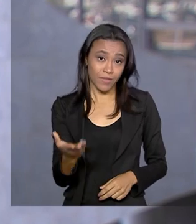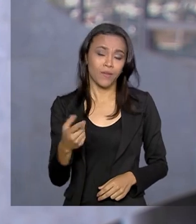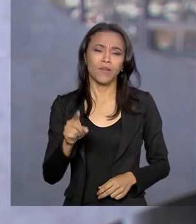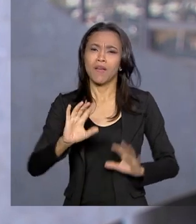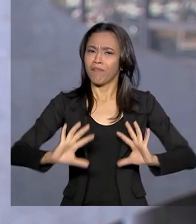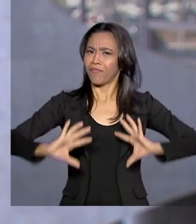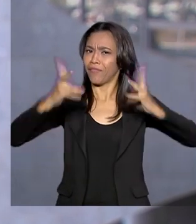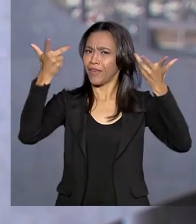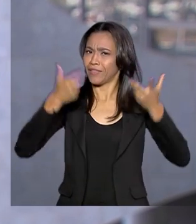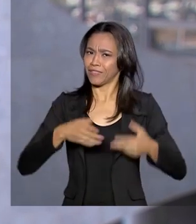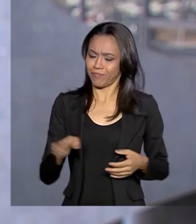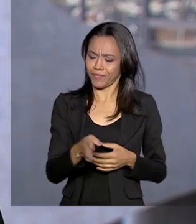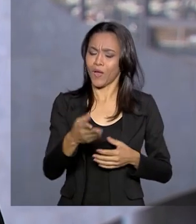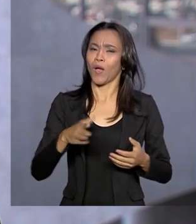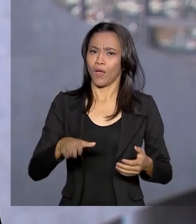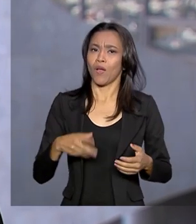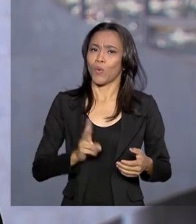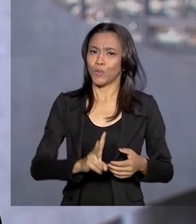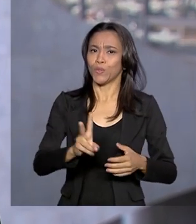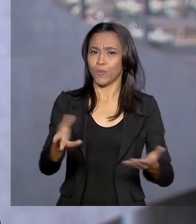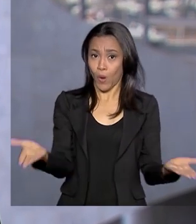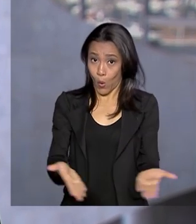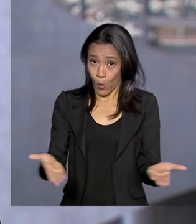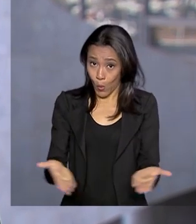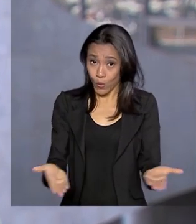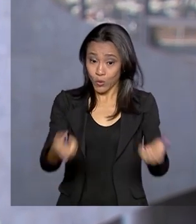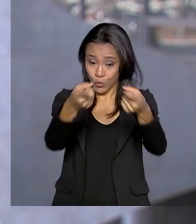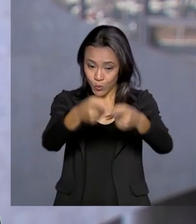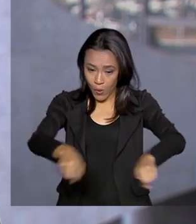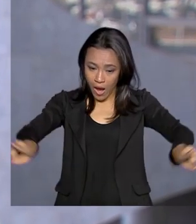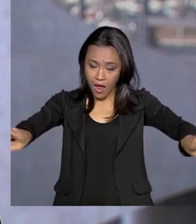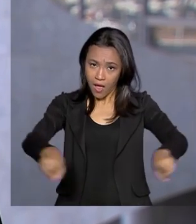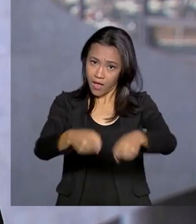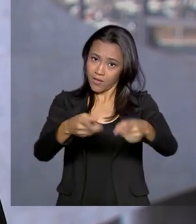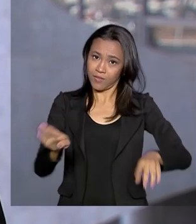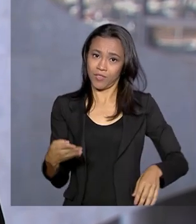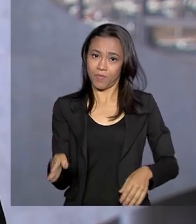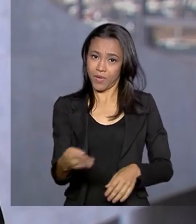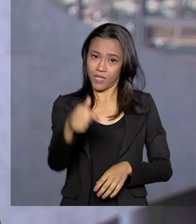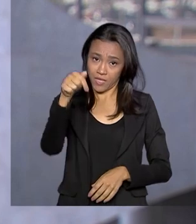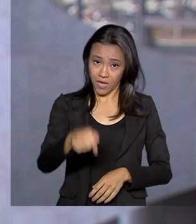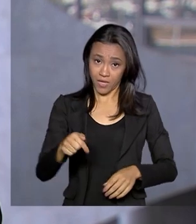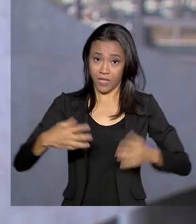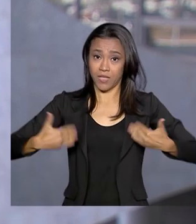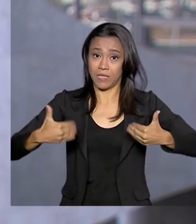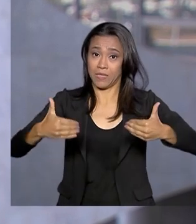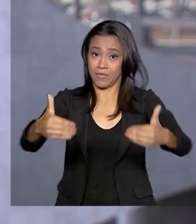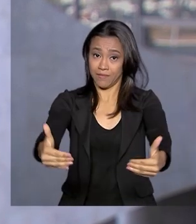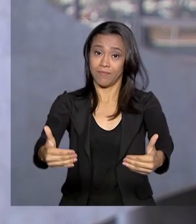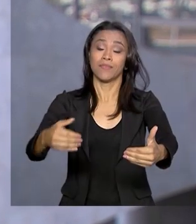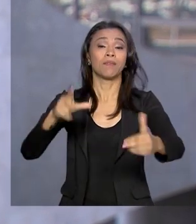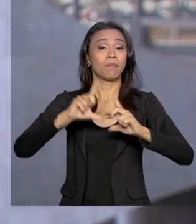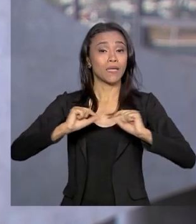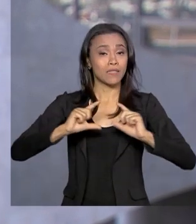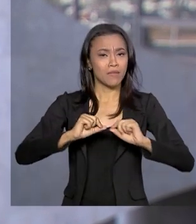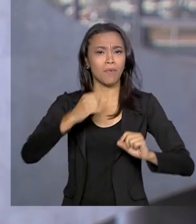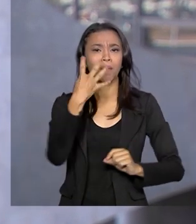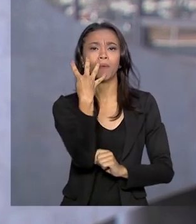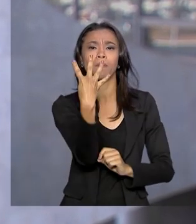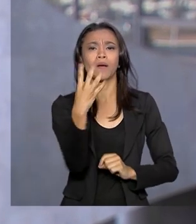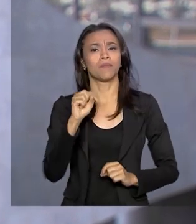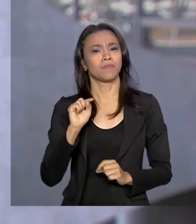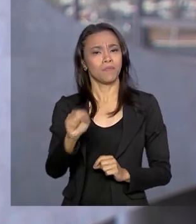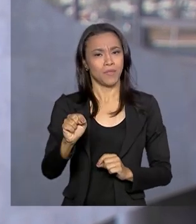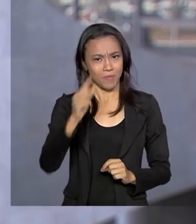o Festival do Tambaqui continua hoje com esse churrasco de tambaqui aqui na esplanada dos ministérios para 4 mil pessoas.